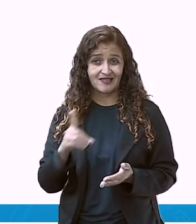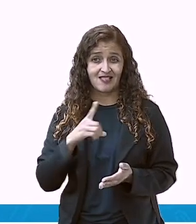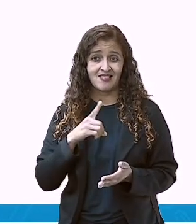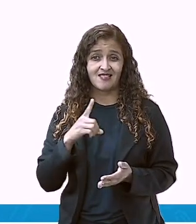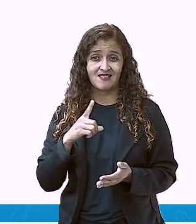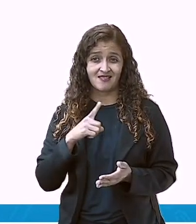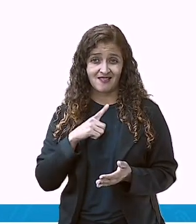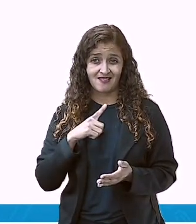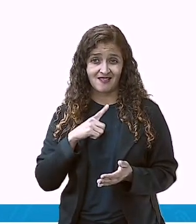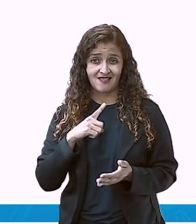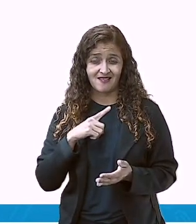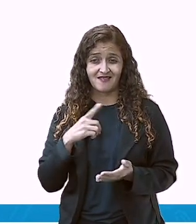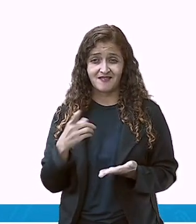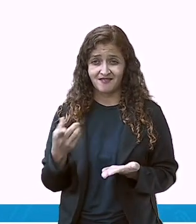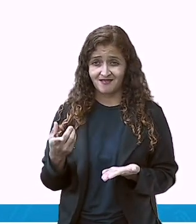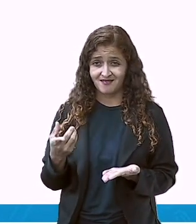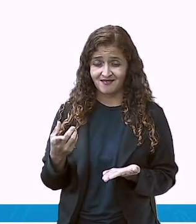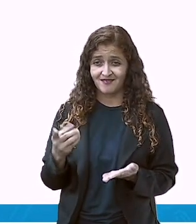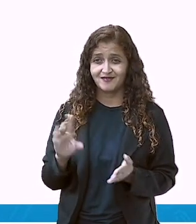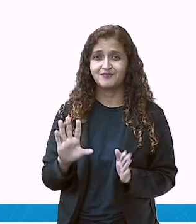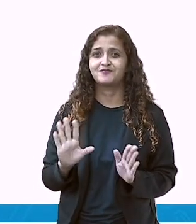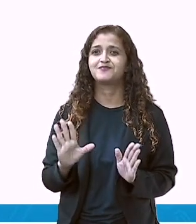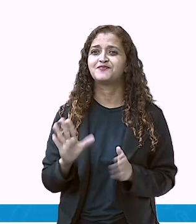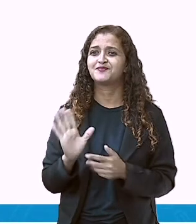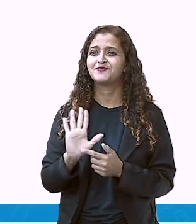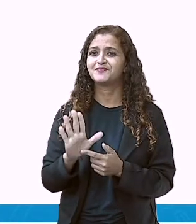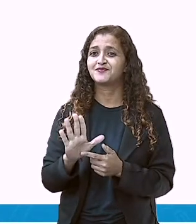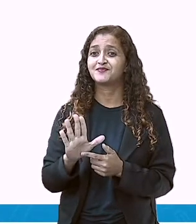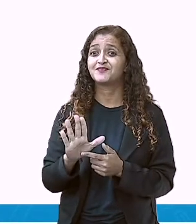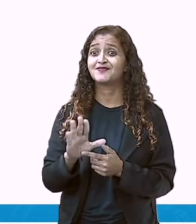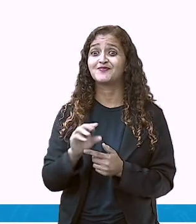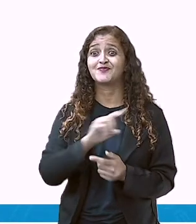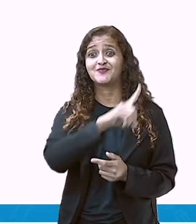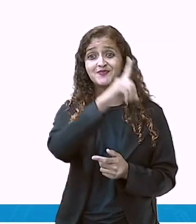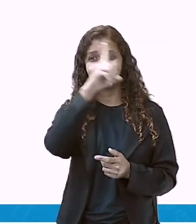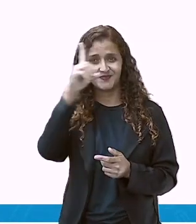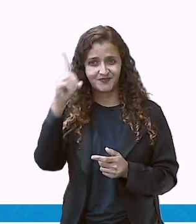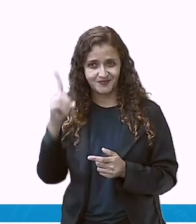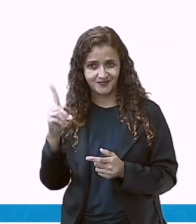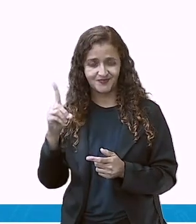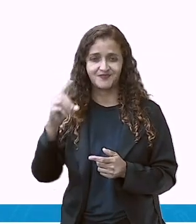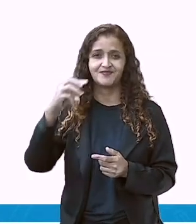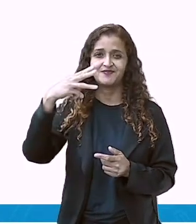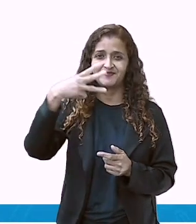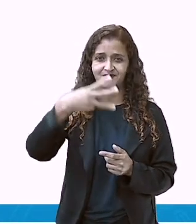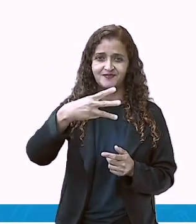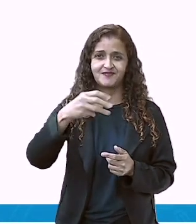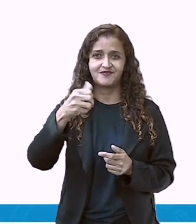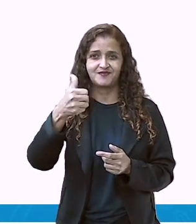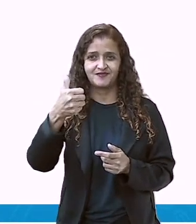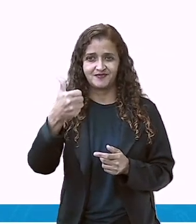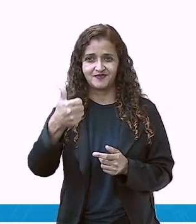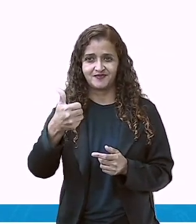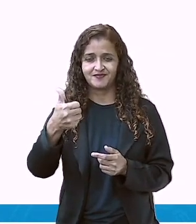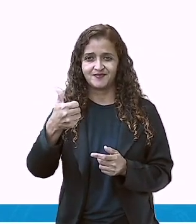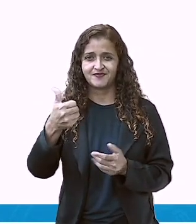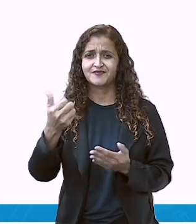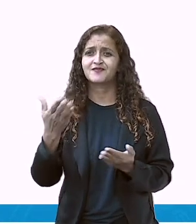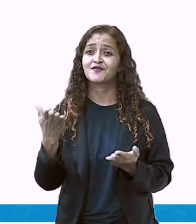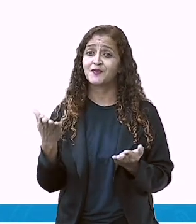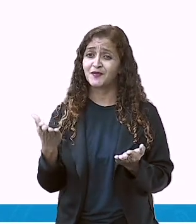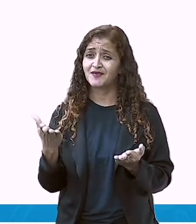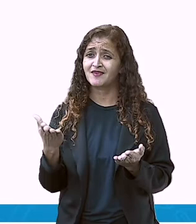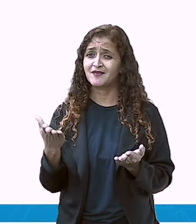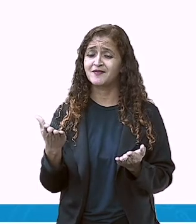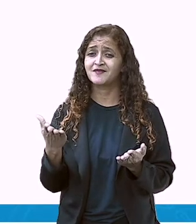Vocês já conseguem falar comigo aí? Olha. Trinta e um dias. Isso mesmo. Como eu falei